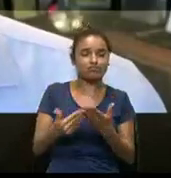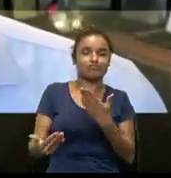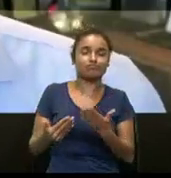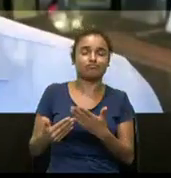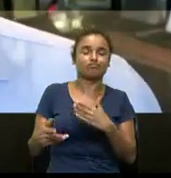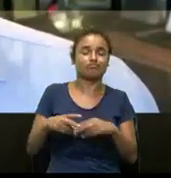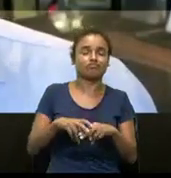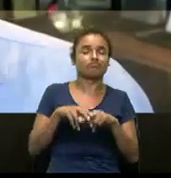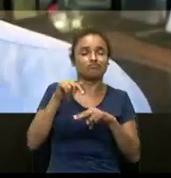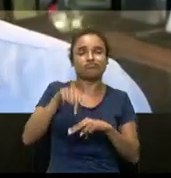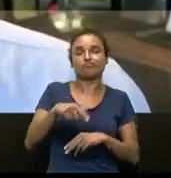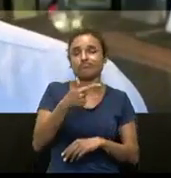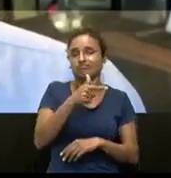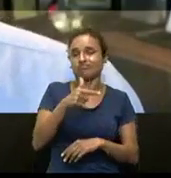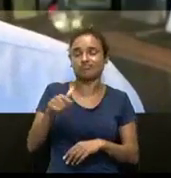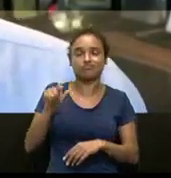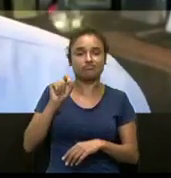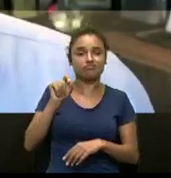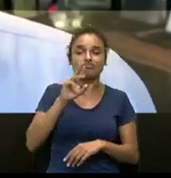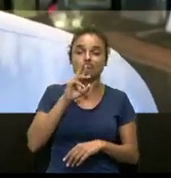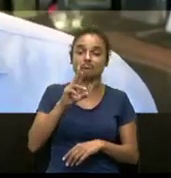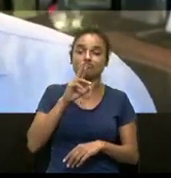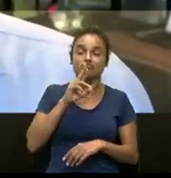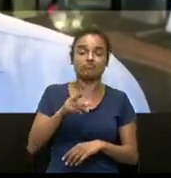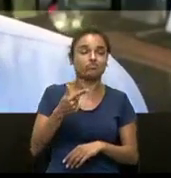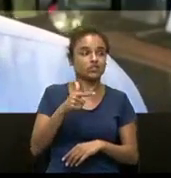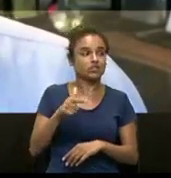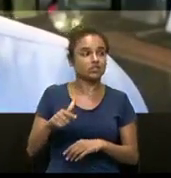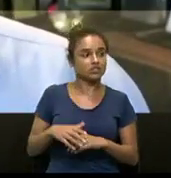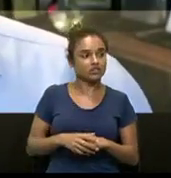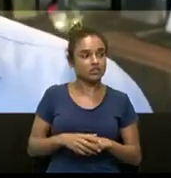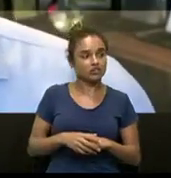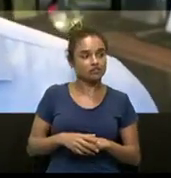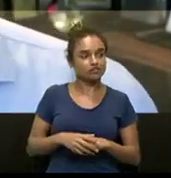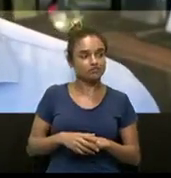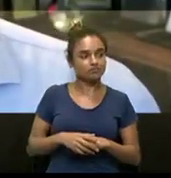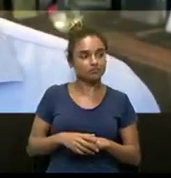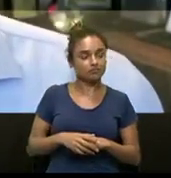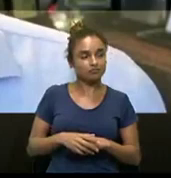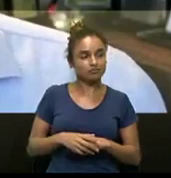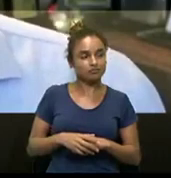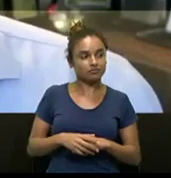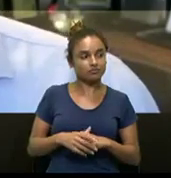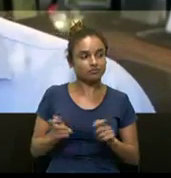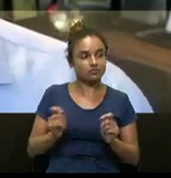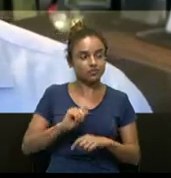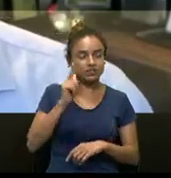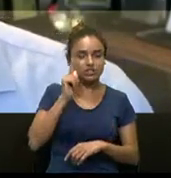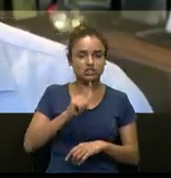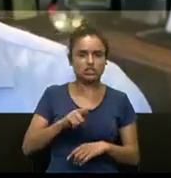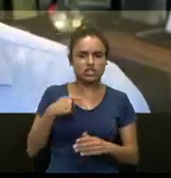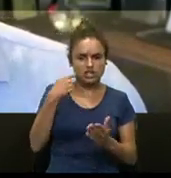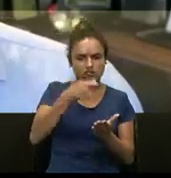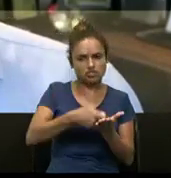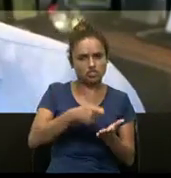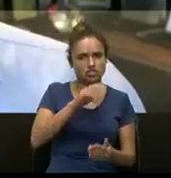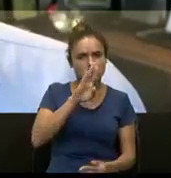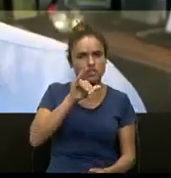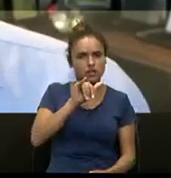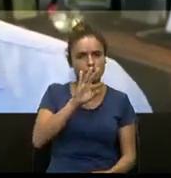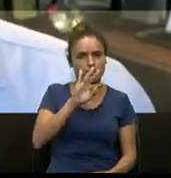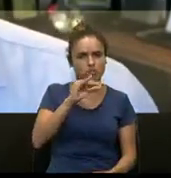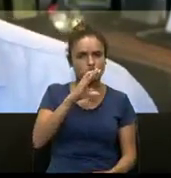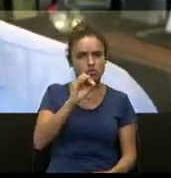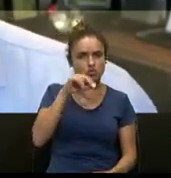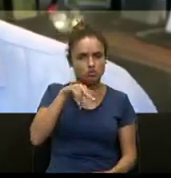causa disso, não haverá a quem reclamar. Com isso, a conclusão é que não se deve investir em Bitcoin, muito pelo contrário, é um